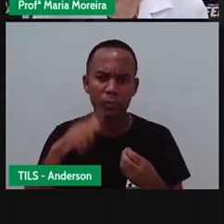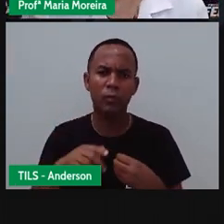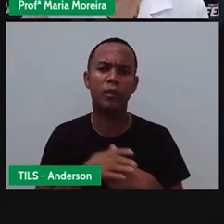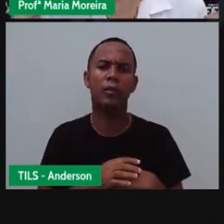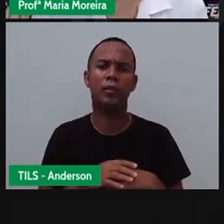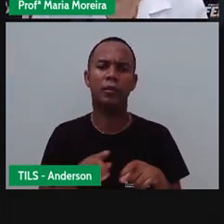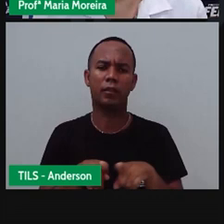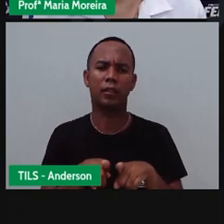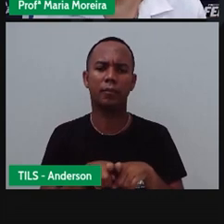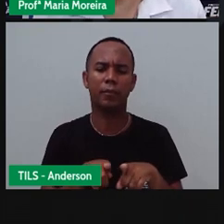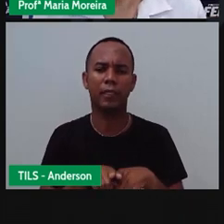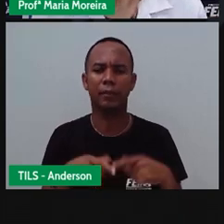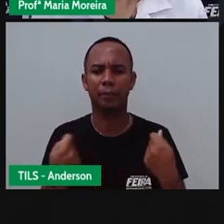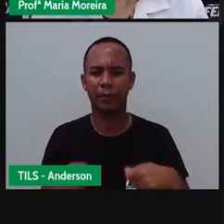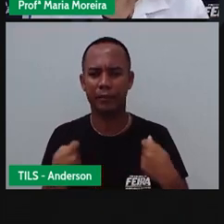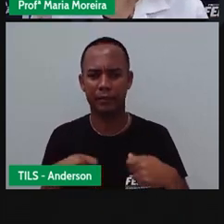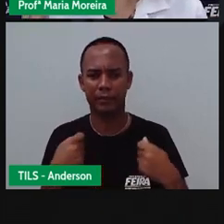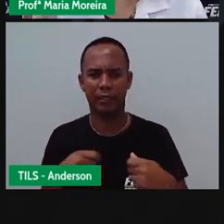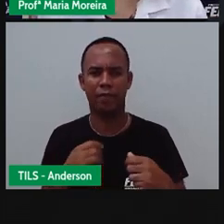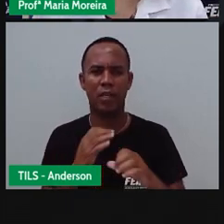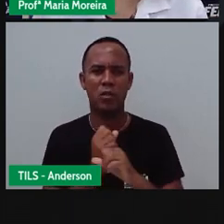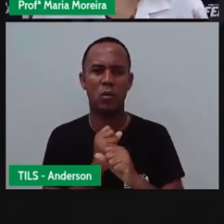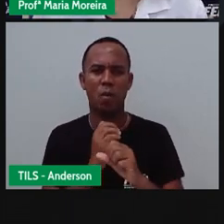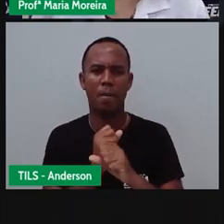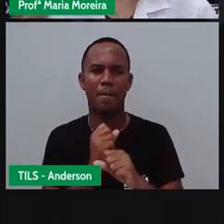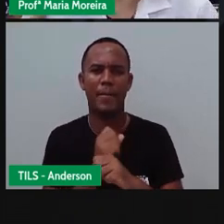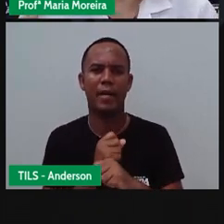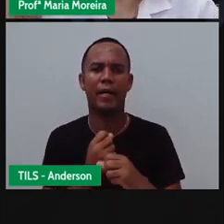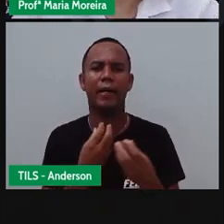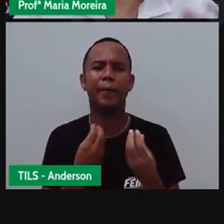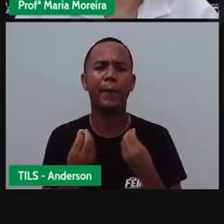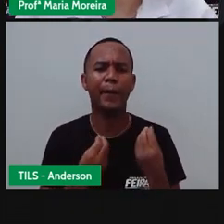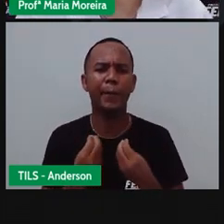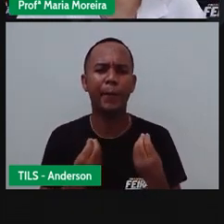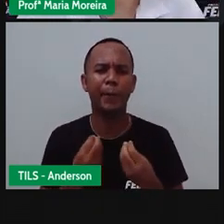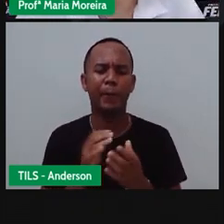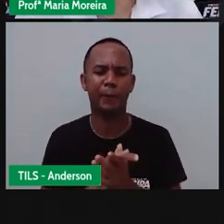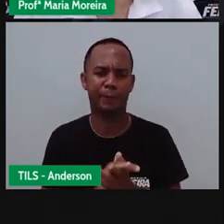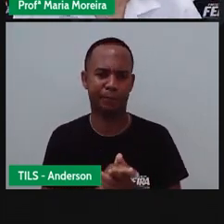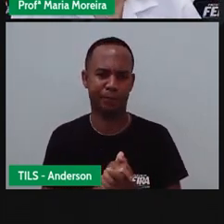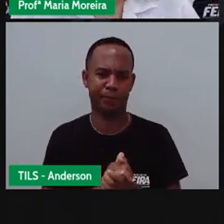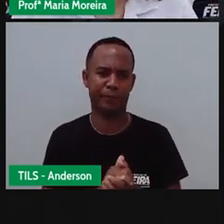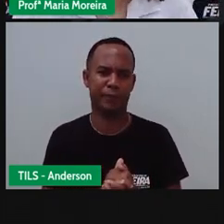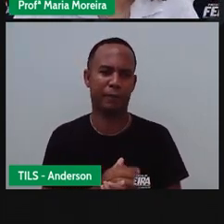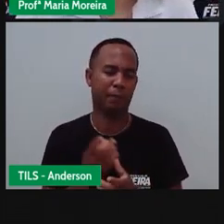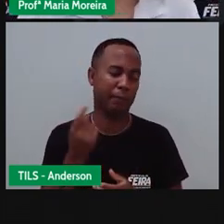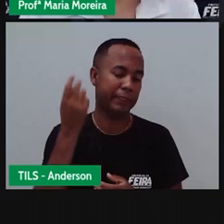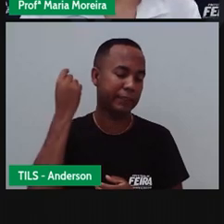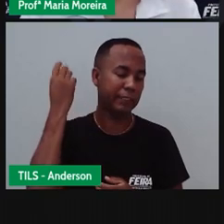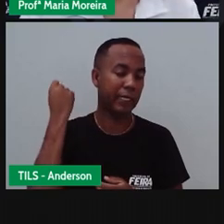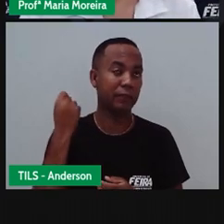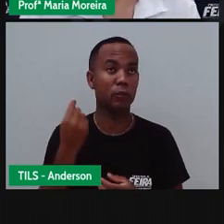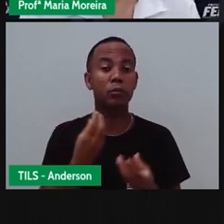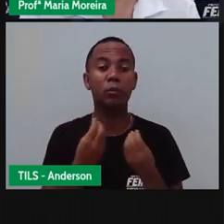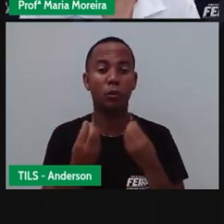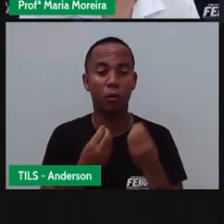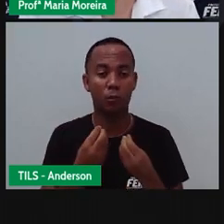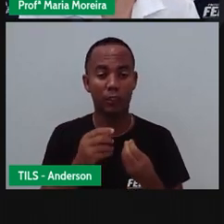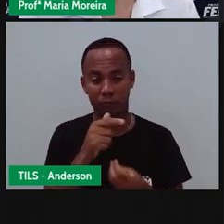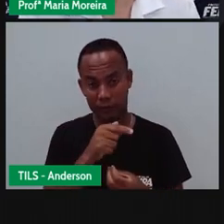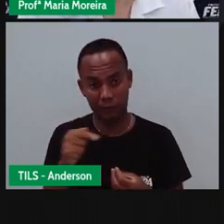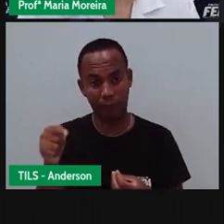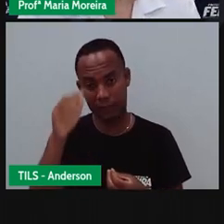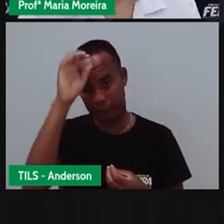necessidades De contar isso E como seria Essa contagem Lá antigamente São coisas que a gente Vai aprender aqui Essa